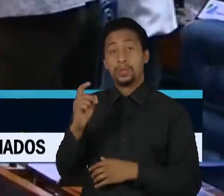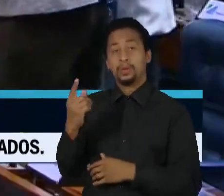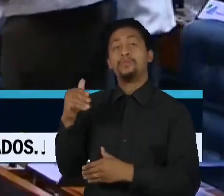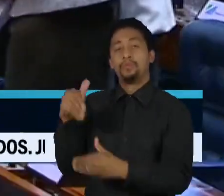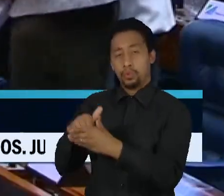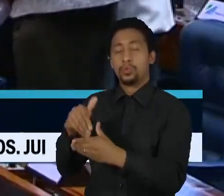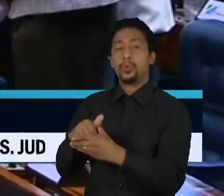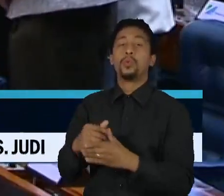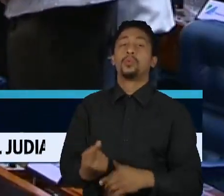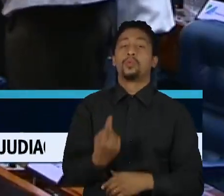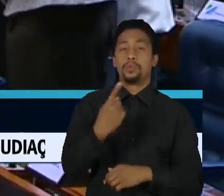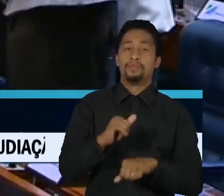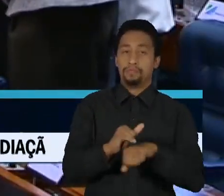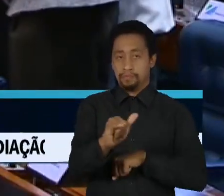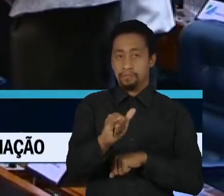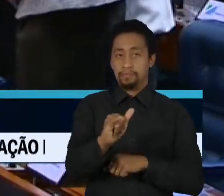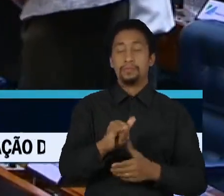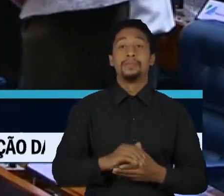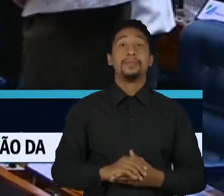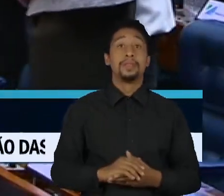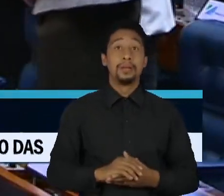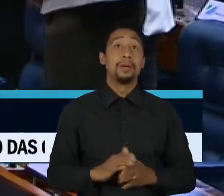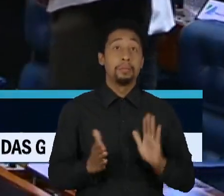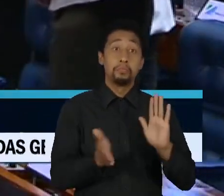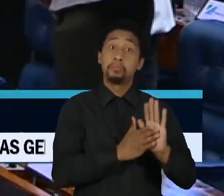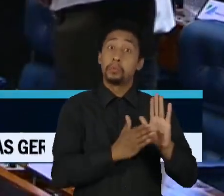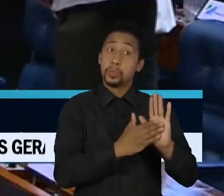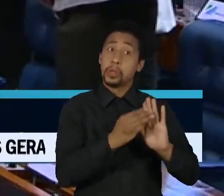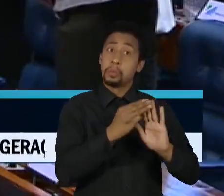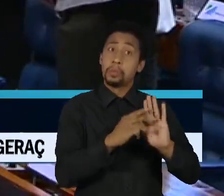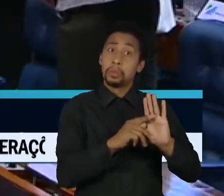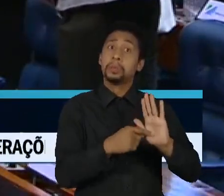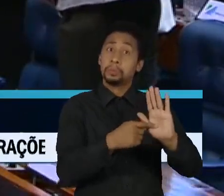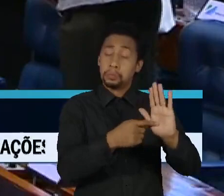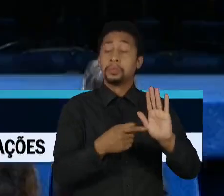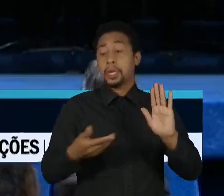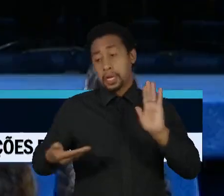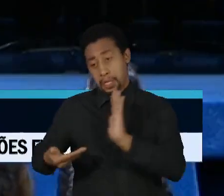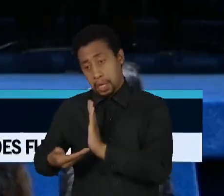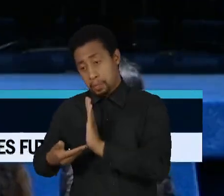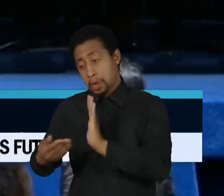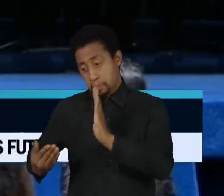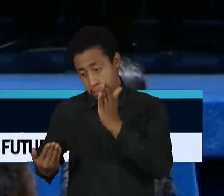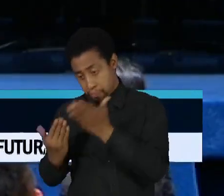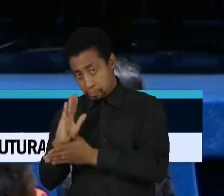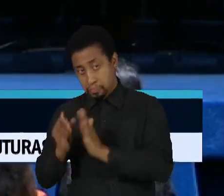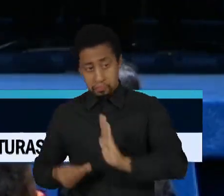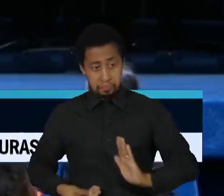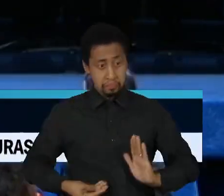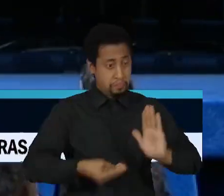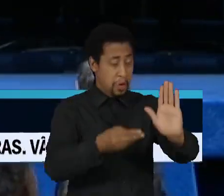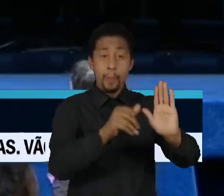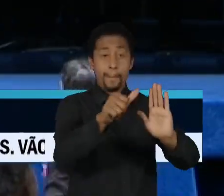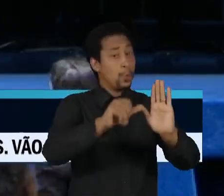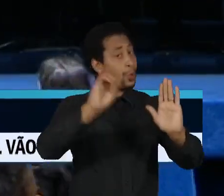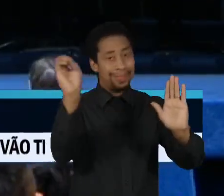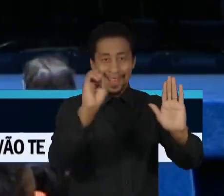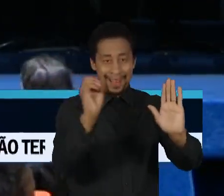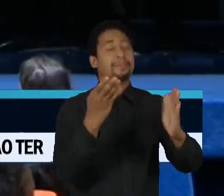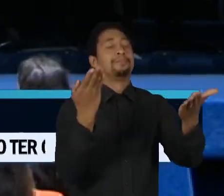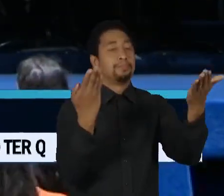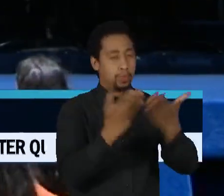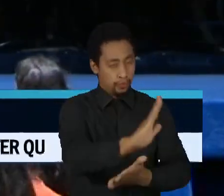A proposta foi aprovada com o mesmo texto votado pela Câmara. O objetivo era garantir a